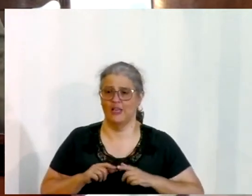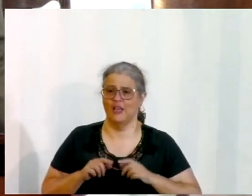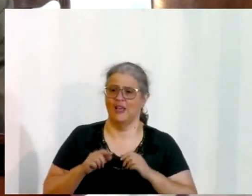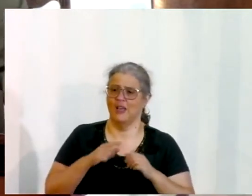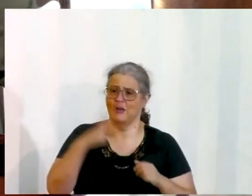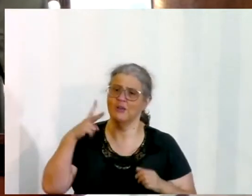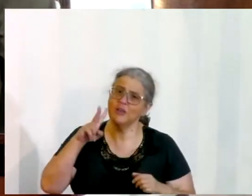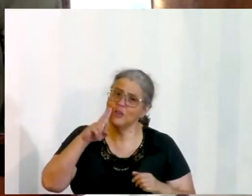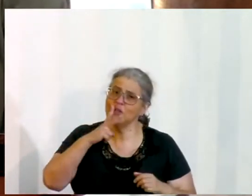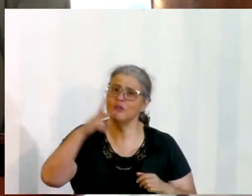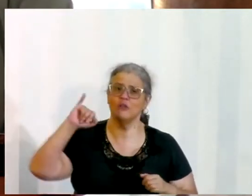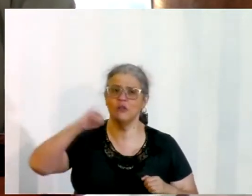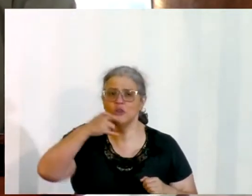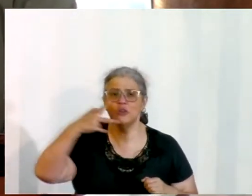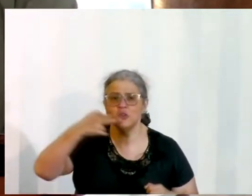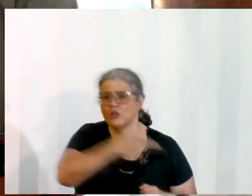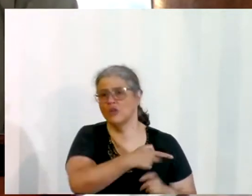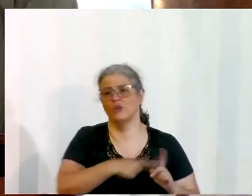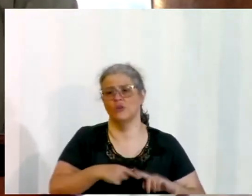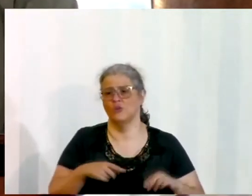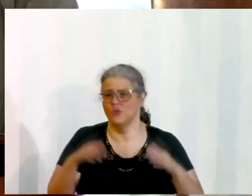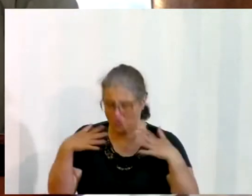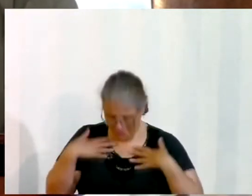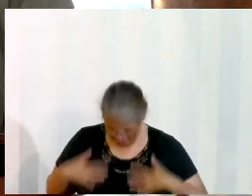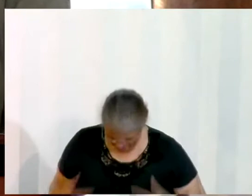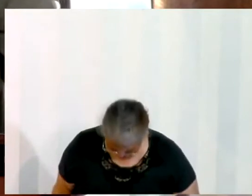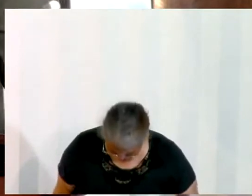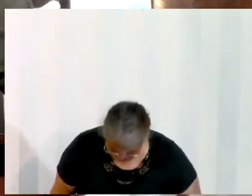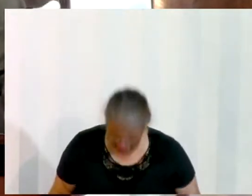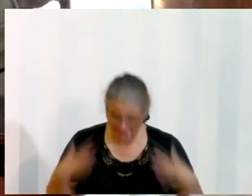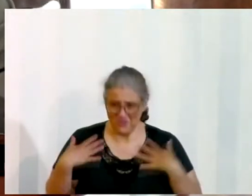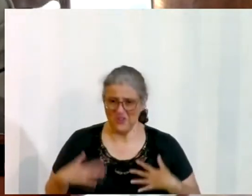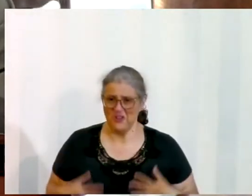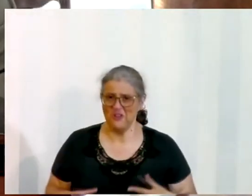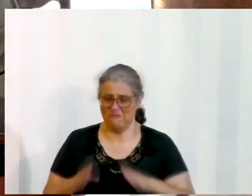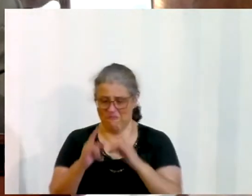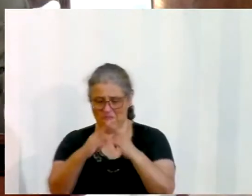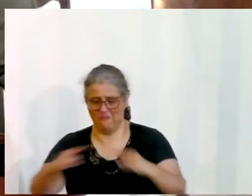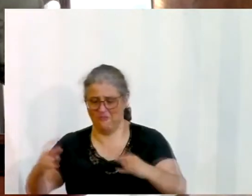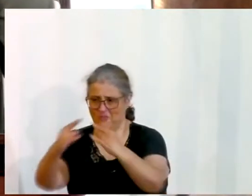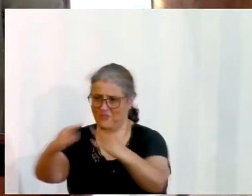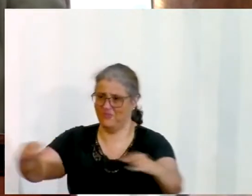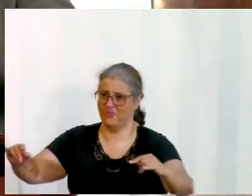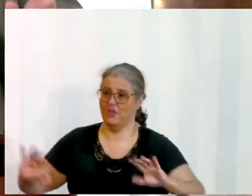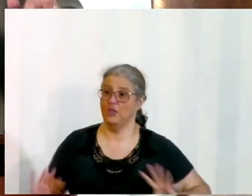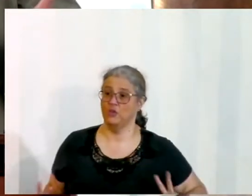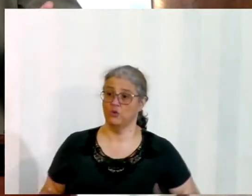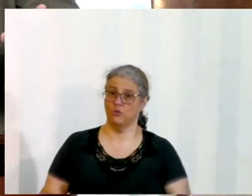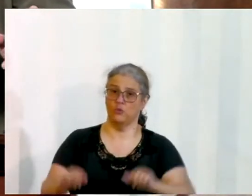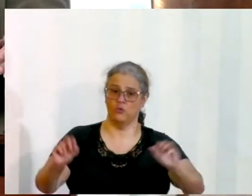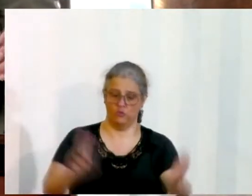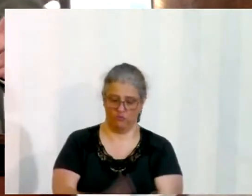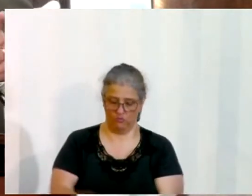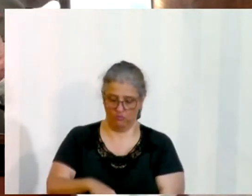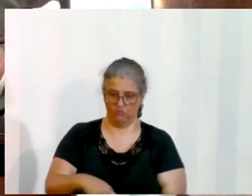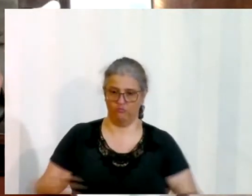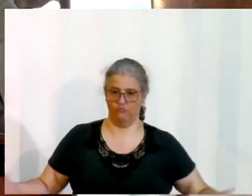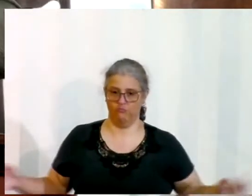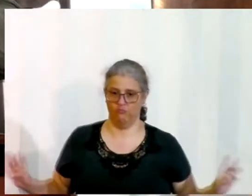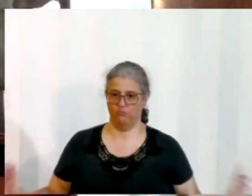os da linhagem de Israel se apartaram de todos os estranhos, puseram-se em pé, e olha o que eles vão fazer agora,